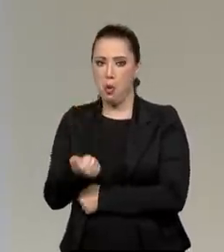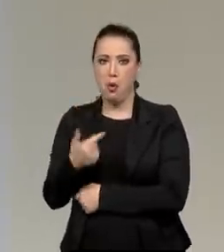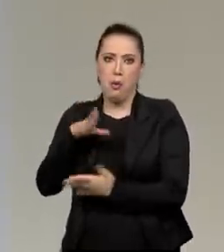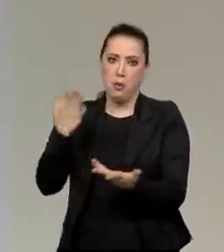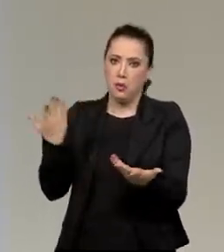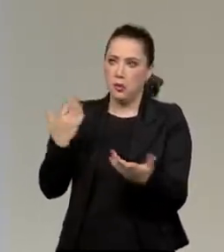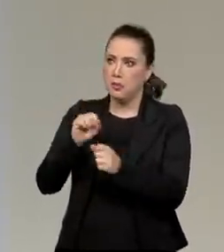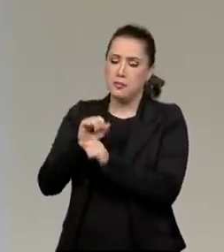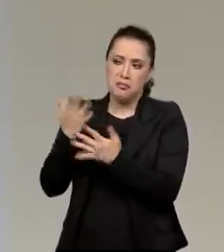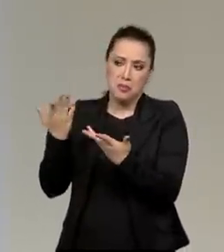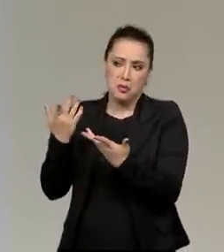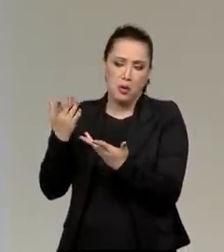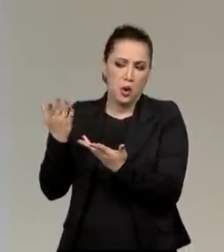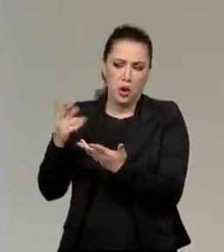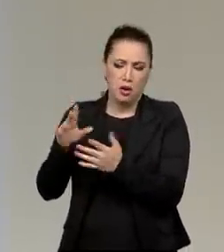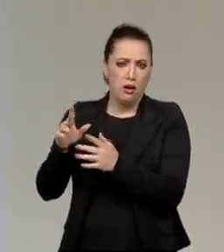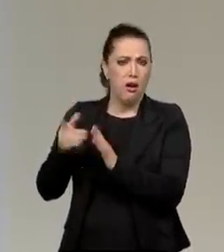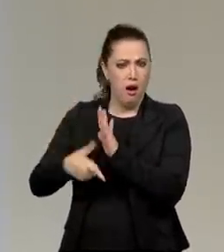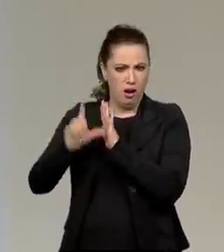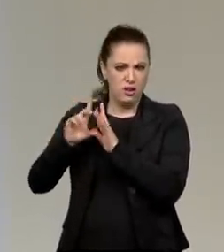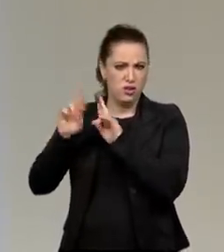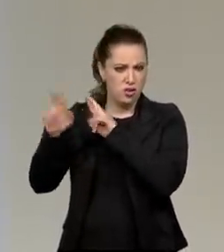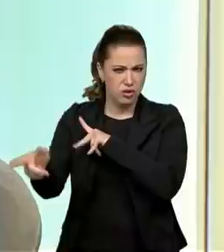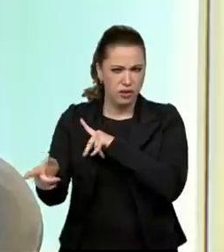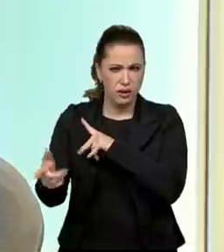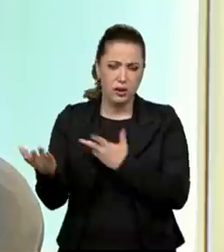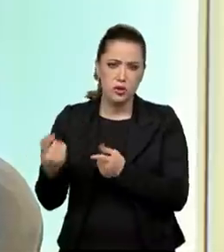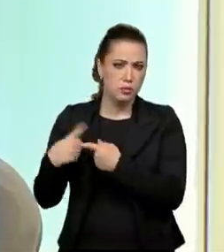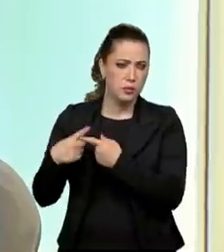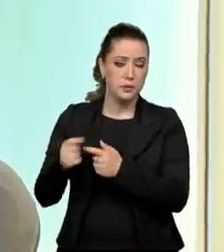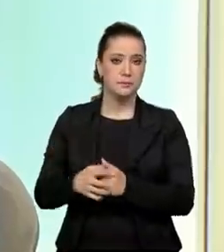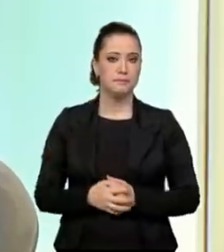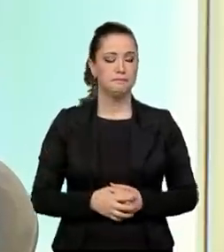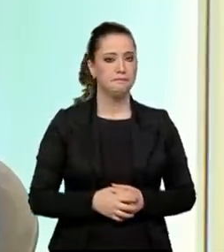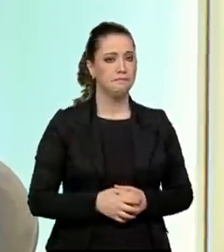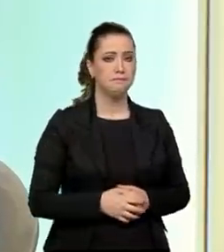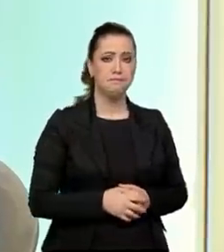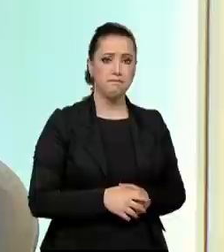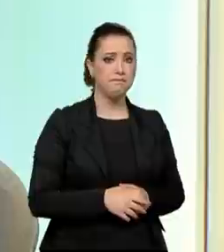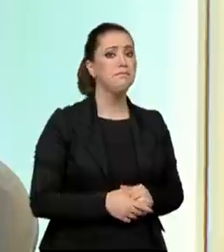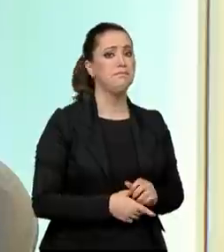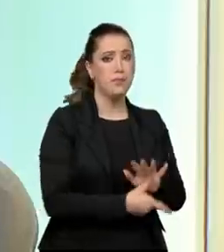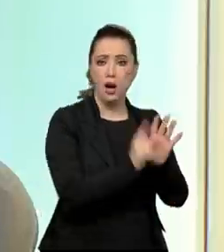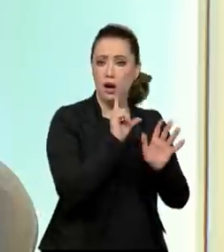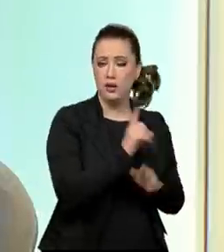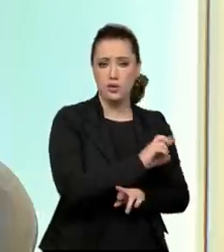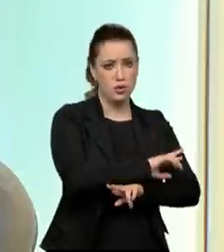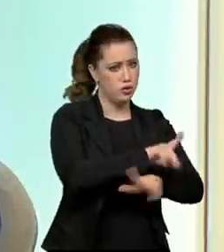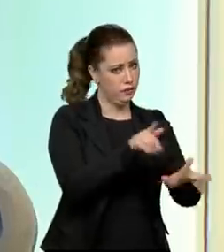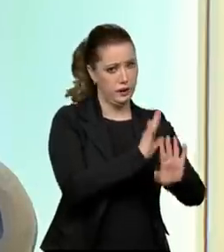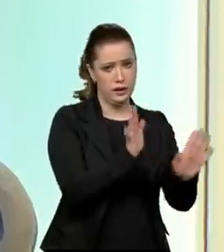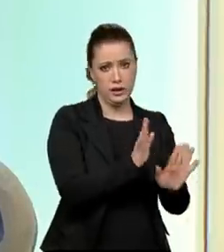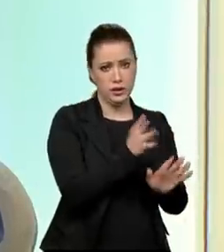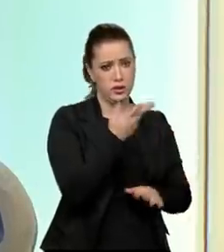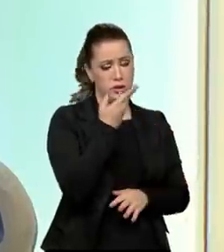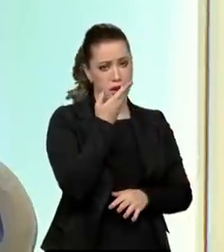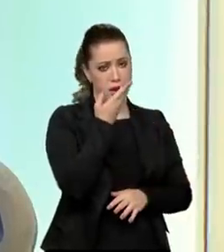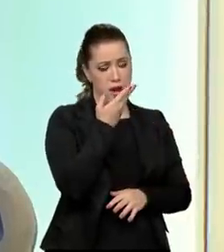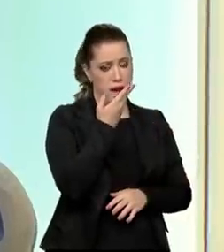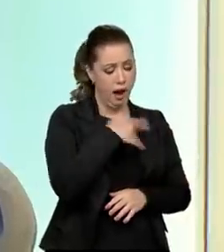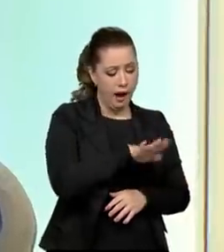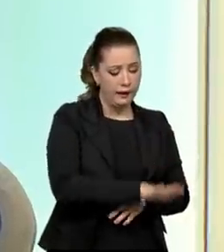óbvio, mas parece que antes não era. Como funcionava? Não era. A criança era vista como objeto de tutela, um objeto de uma intervenção.